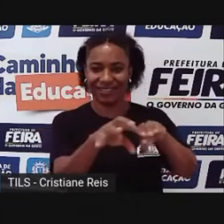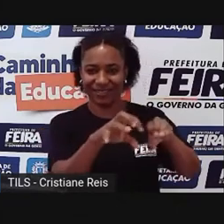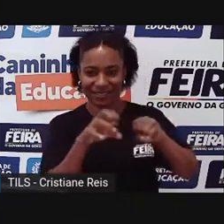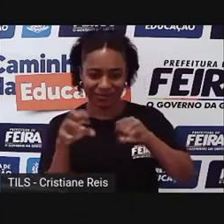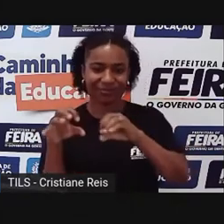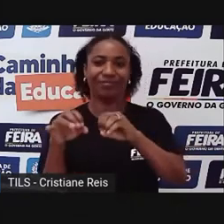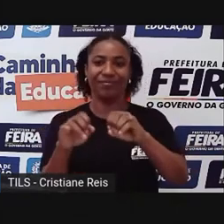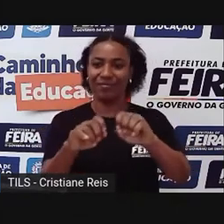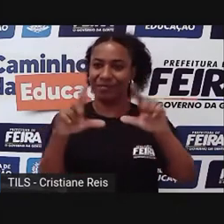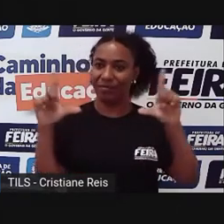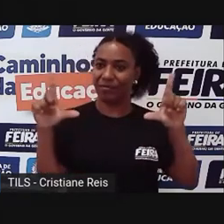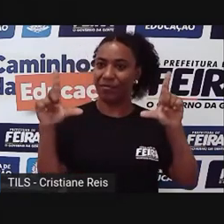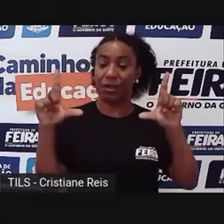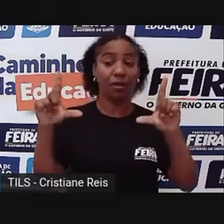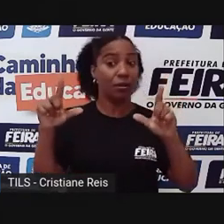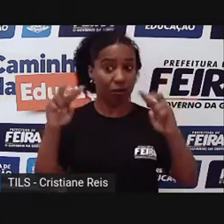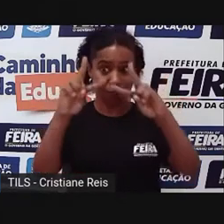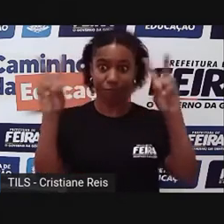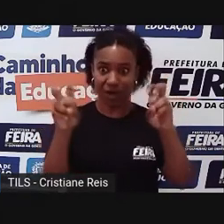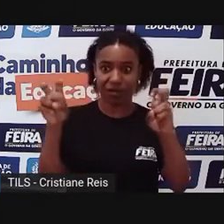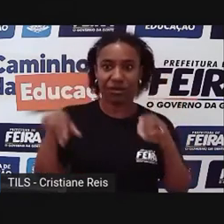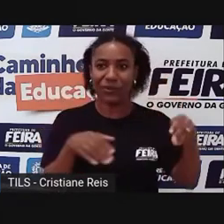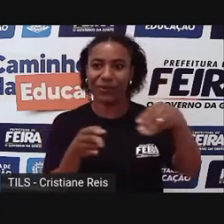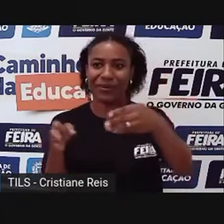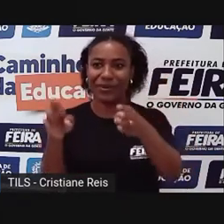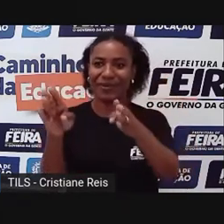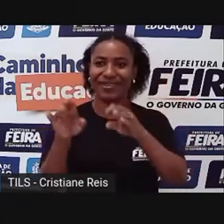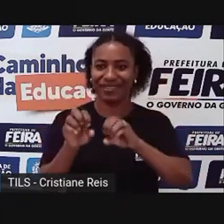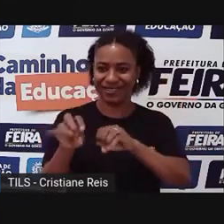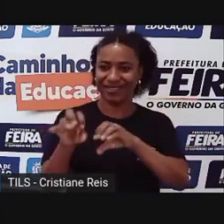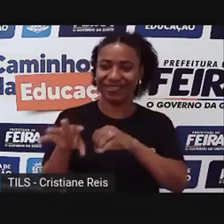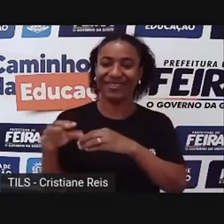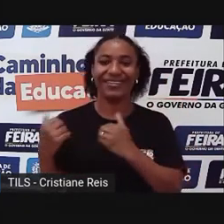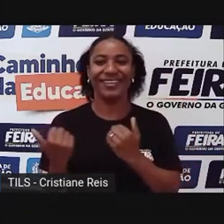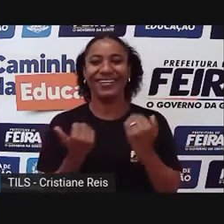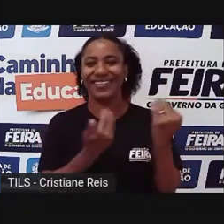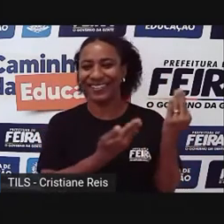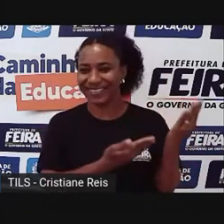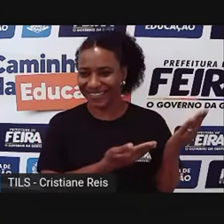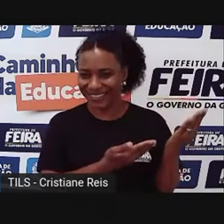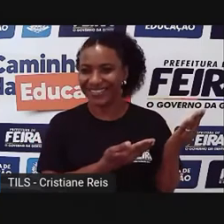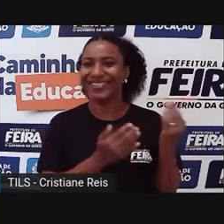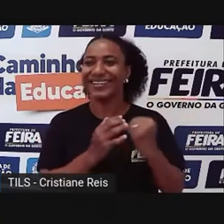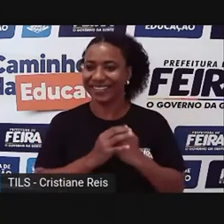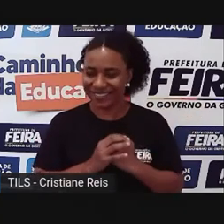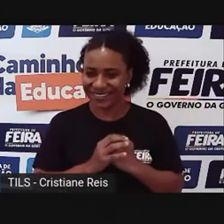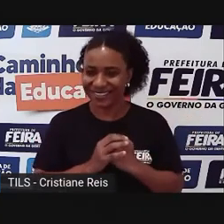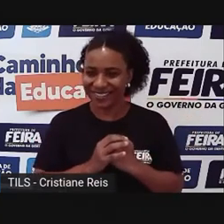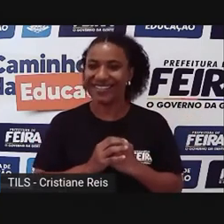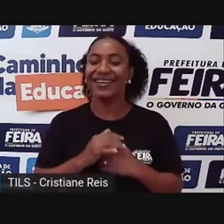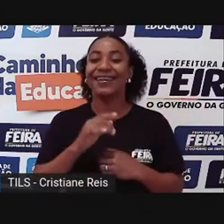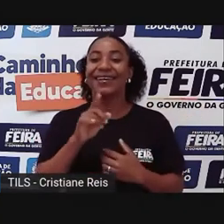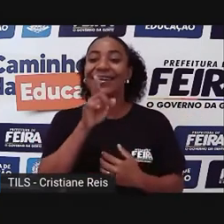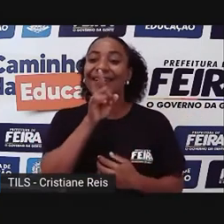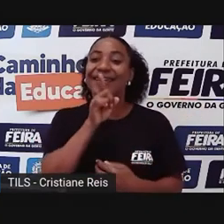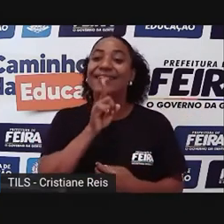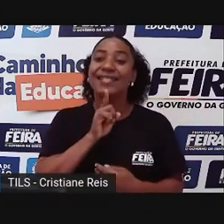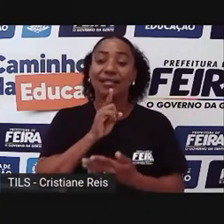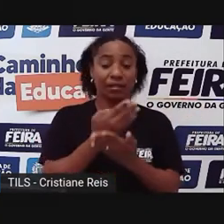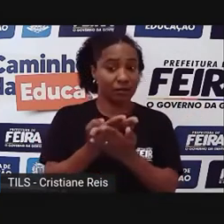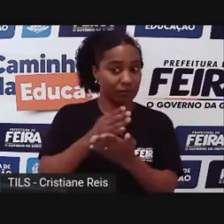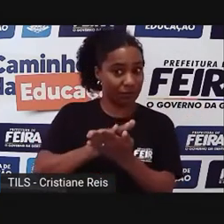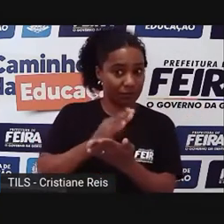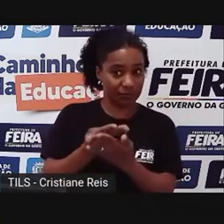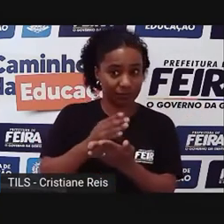Caminhos da Educação. Aqui do meu lado, né, nós temos Cris, a nossa intérprete de hoje, né, Cristiane Reis, que vai